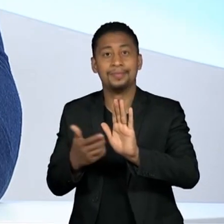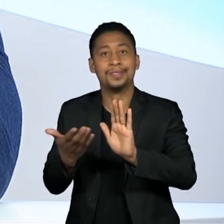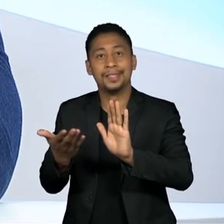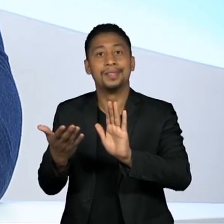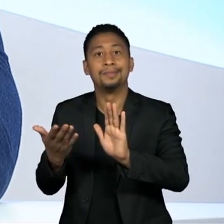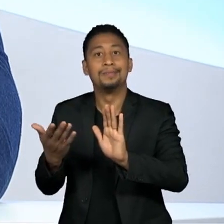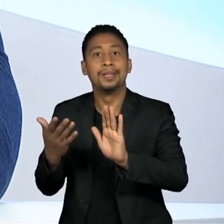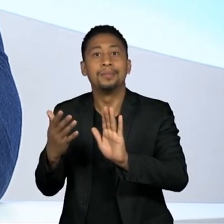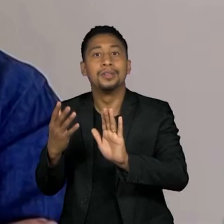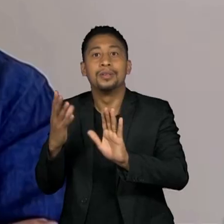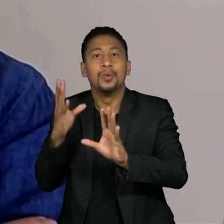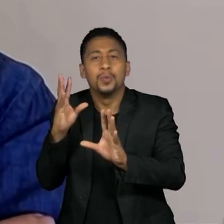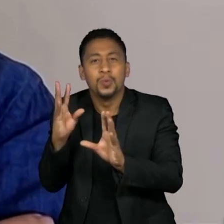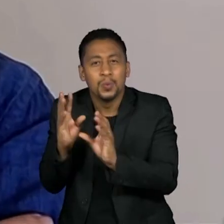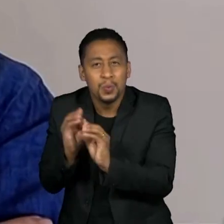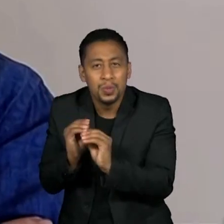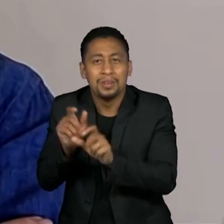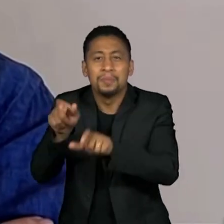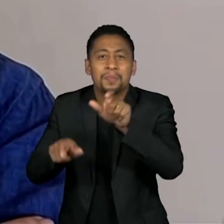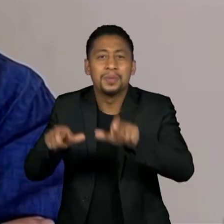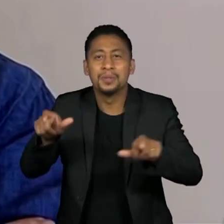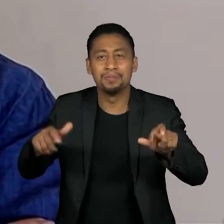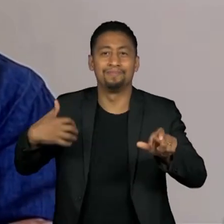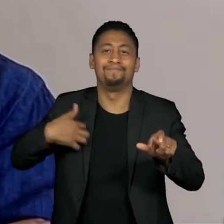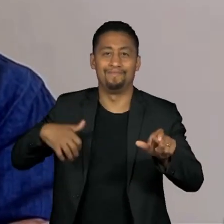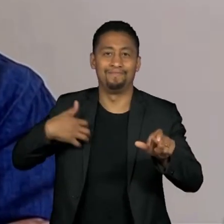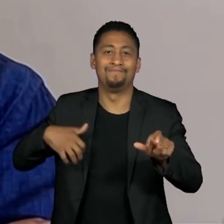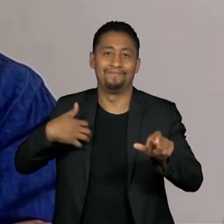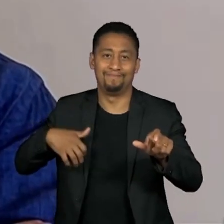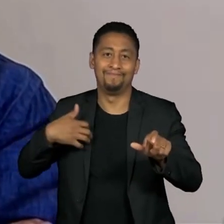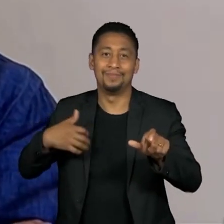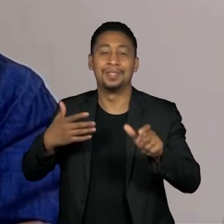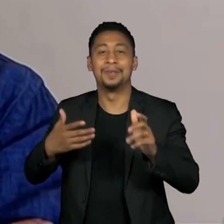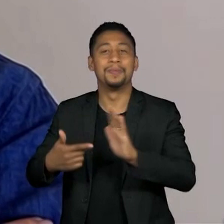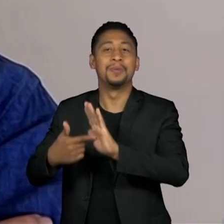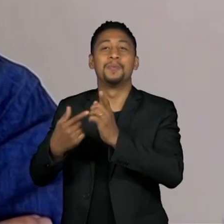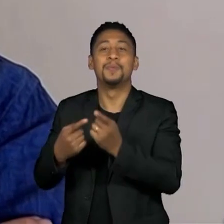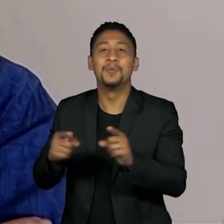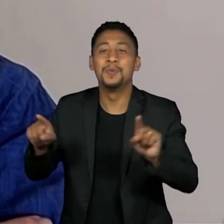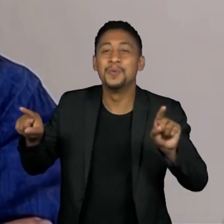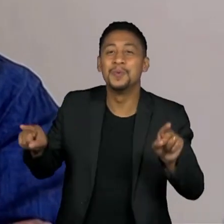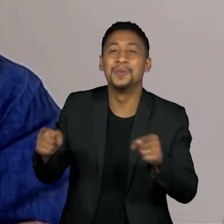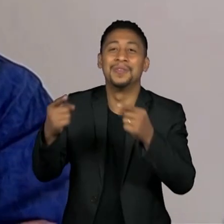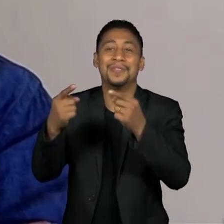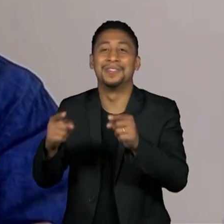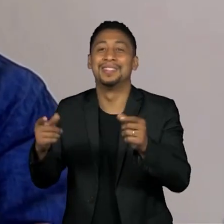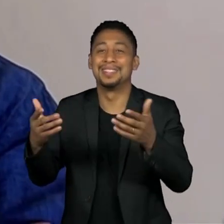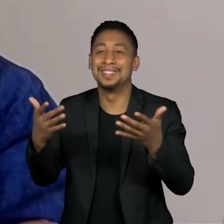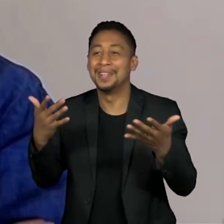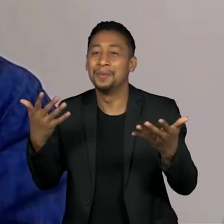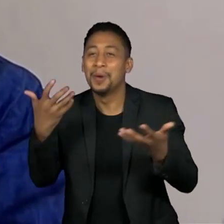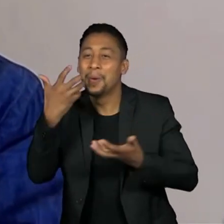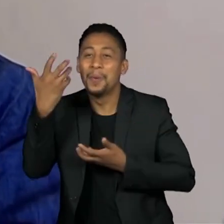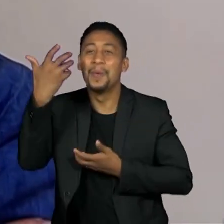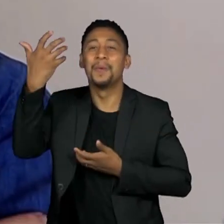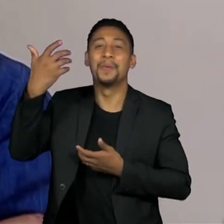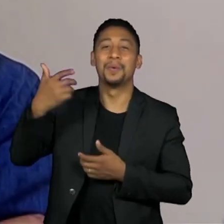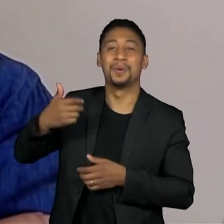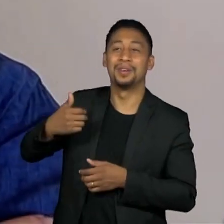dizer que... Você sabe que os argentinos inventaram essa canção, muchachos, cantando por terceira vez, vamos a ganhar a Copa do Mundo.